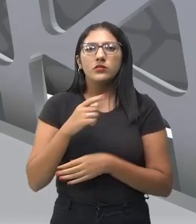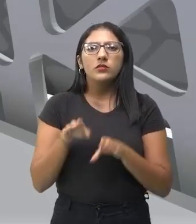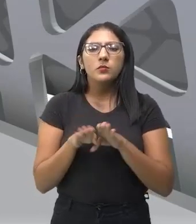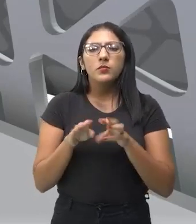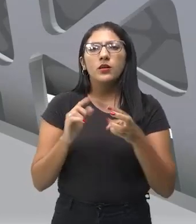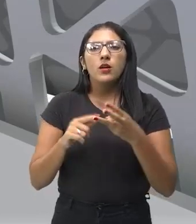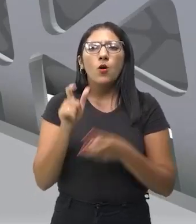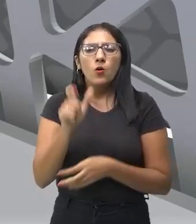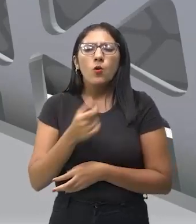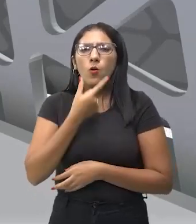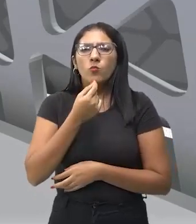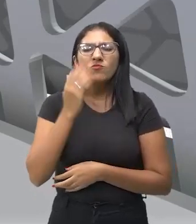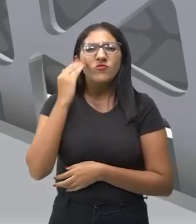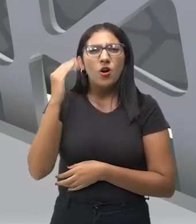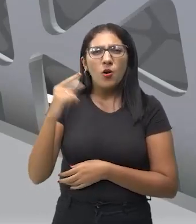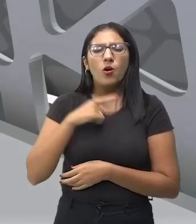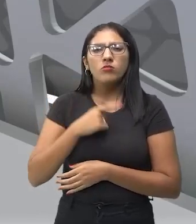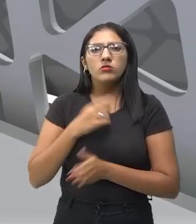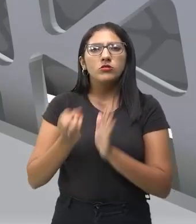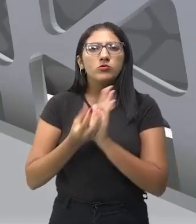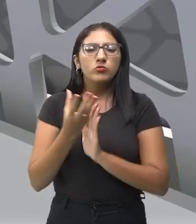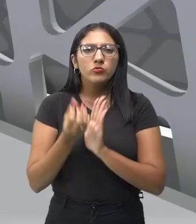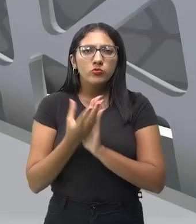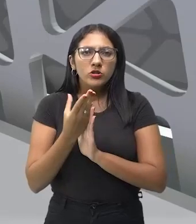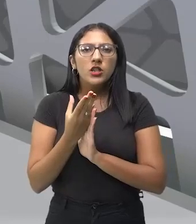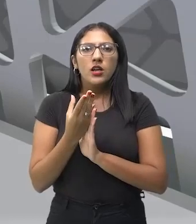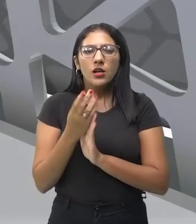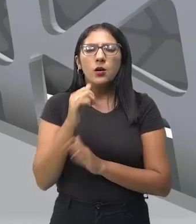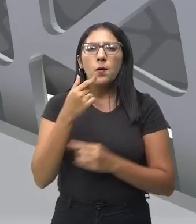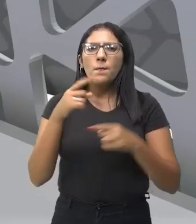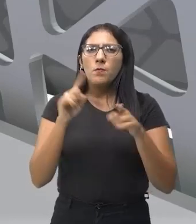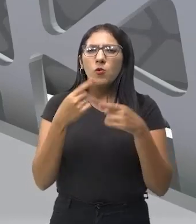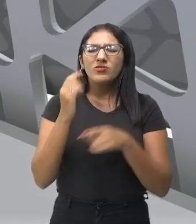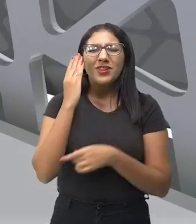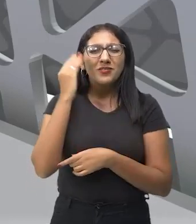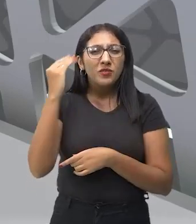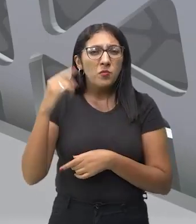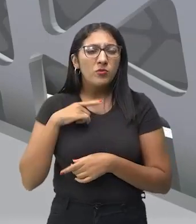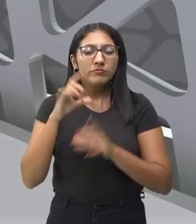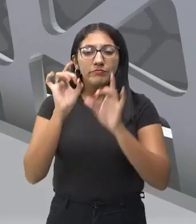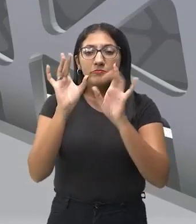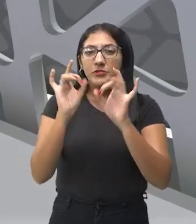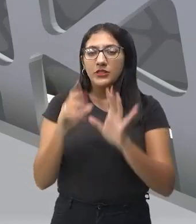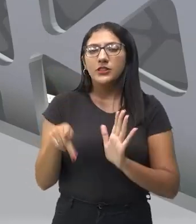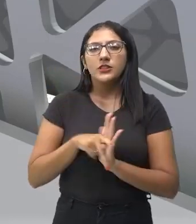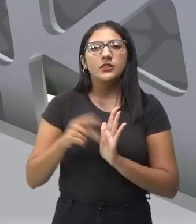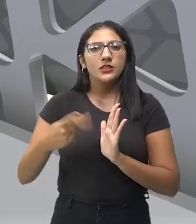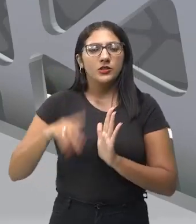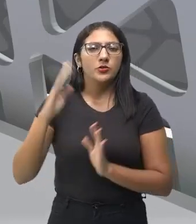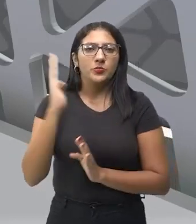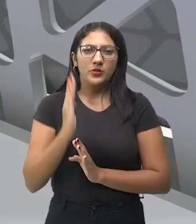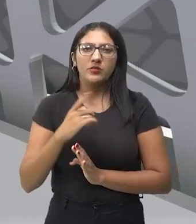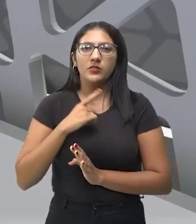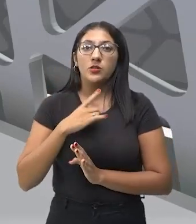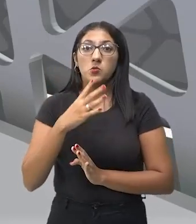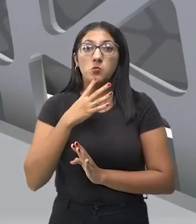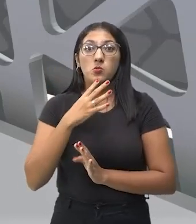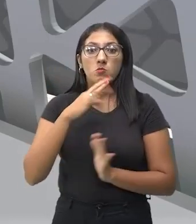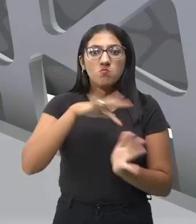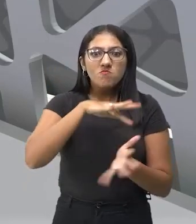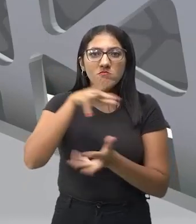Vinícius de Moraes criou, nesse momento, a Garota de Ipanema, que é um clássico brasileiro conhecido